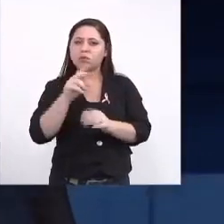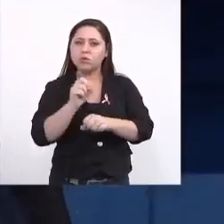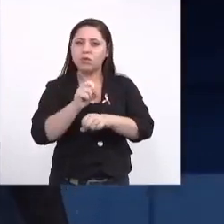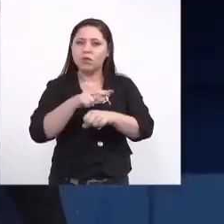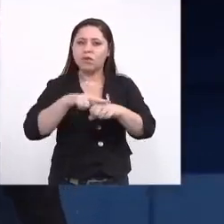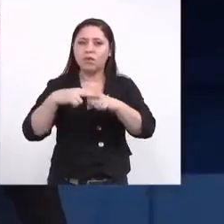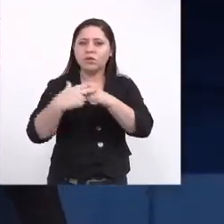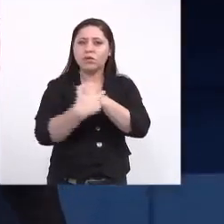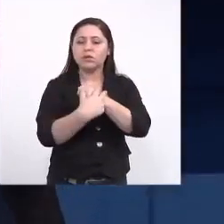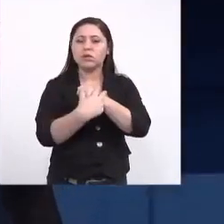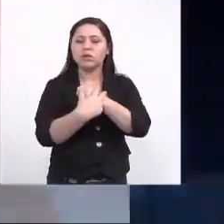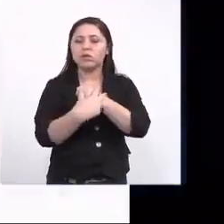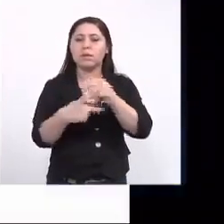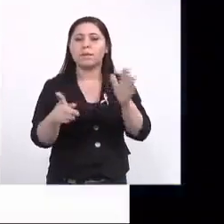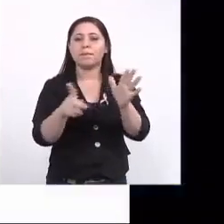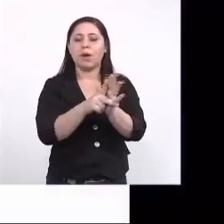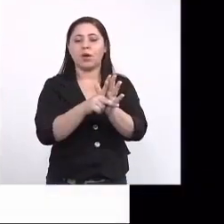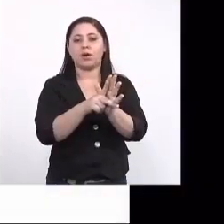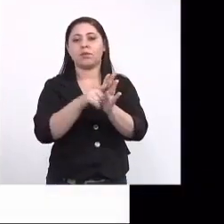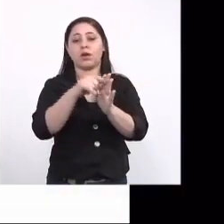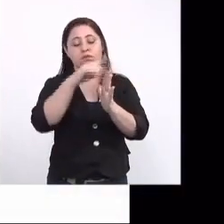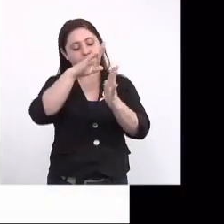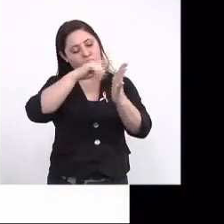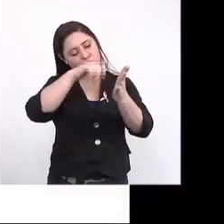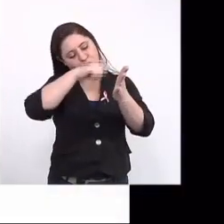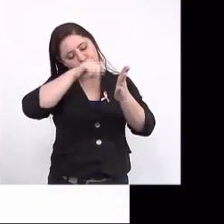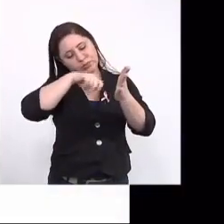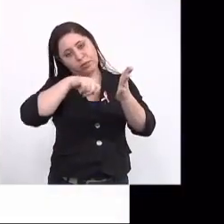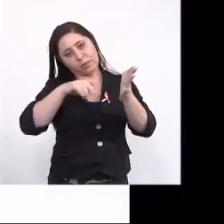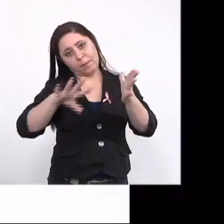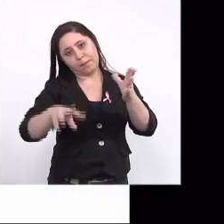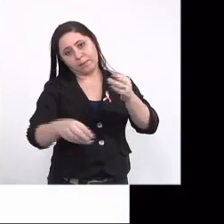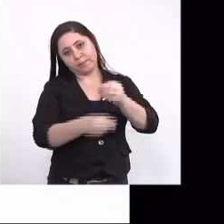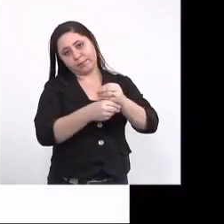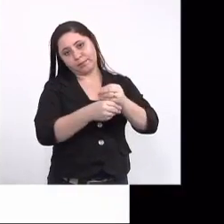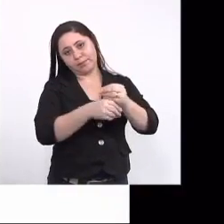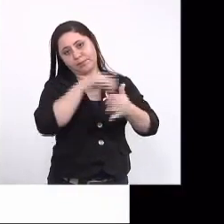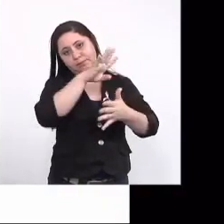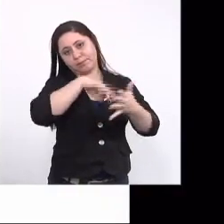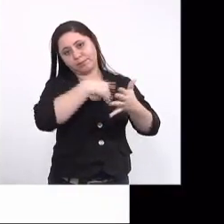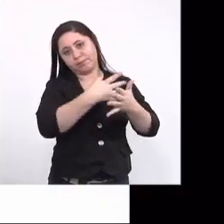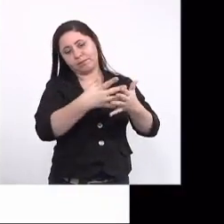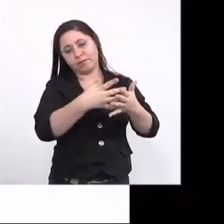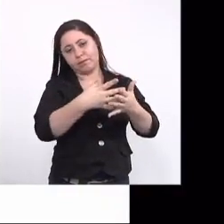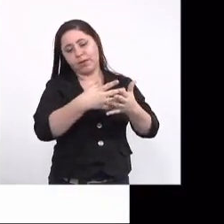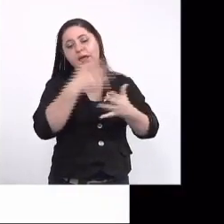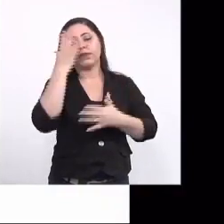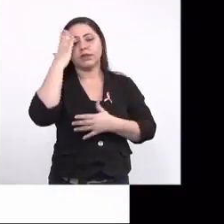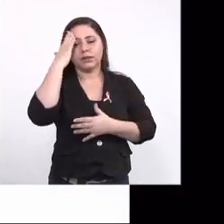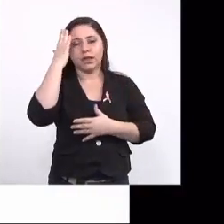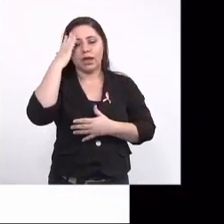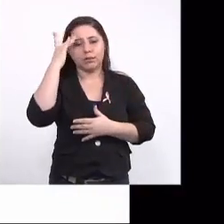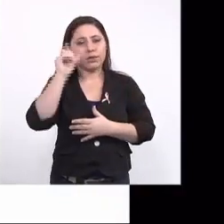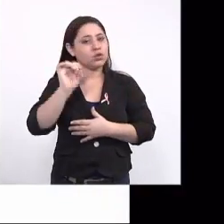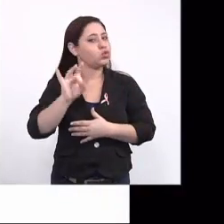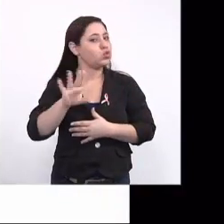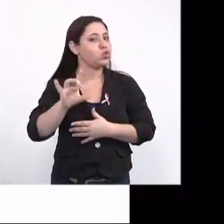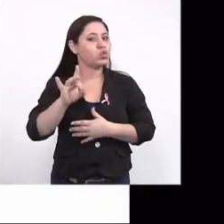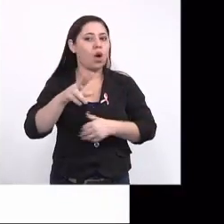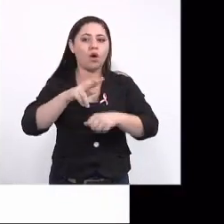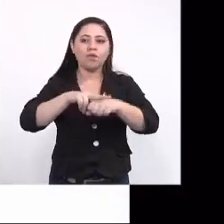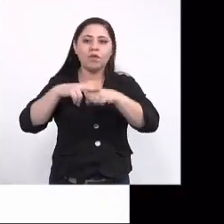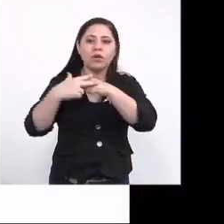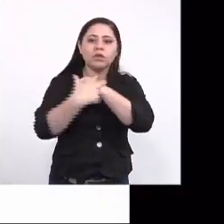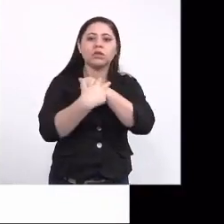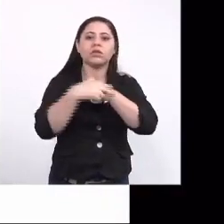Zika, microcefalia e pelo Zika, eram notificados nessa base de dados. Só que a gente sabe que não é só a Zika que causa microcefalia,